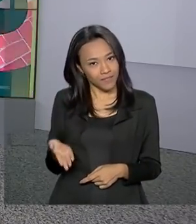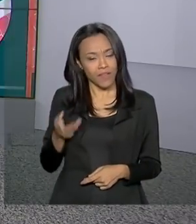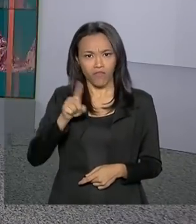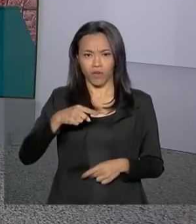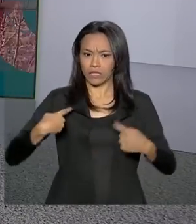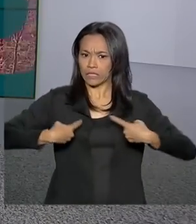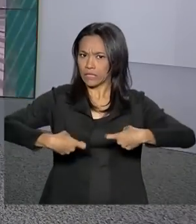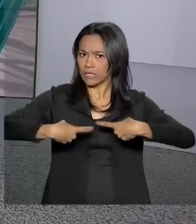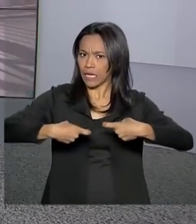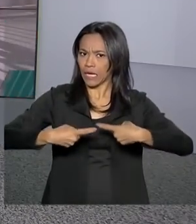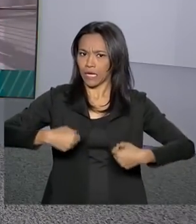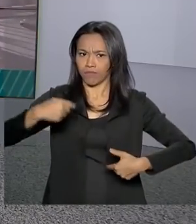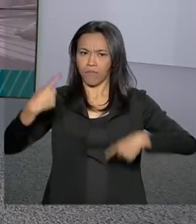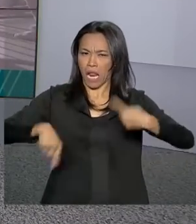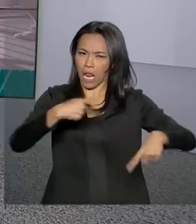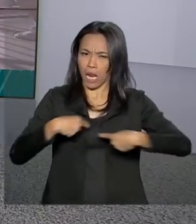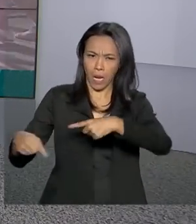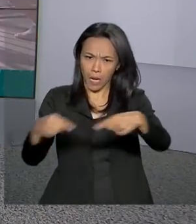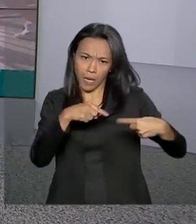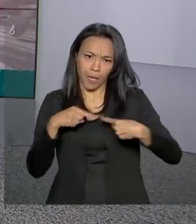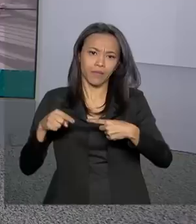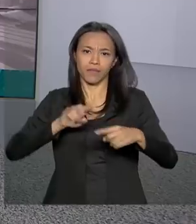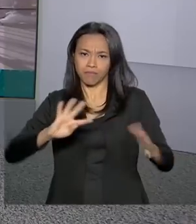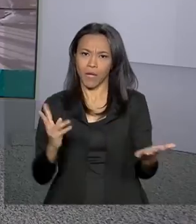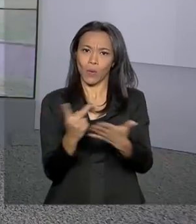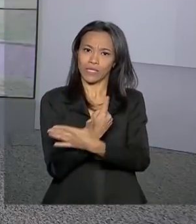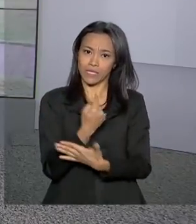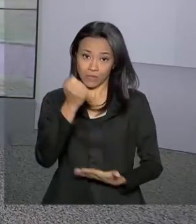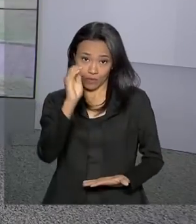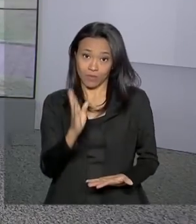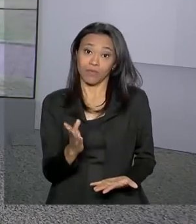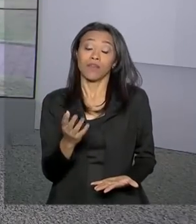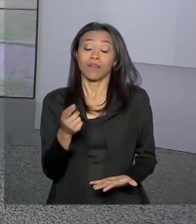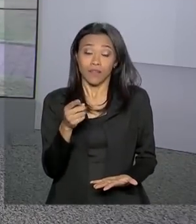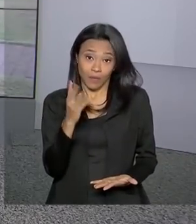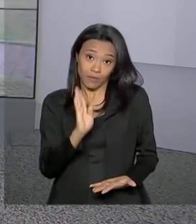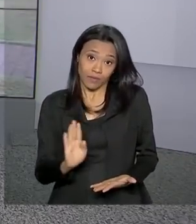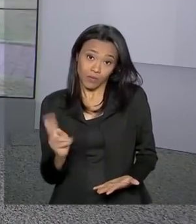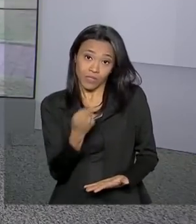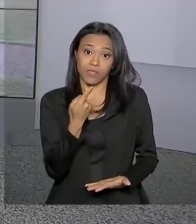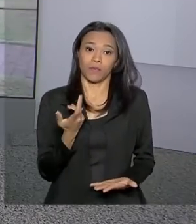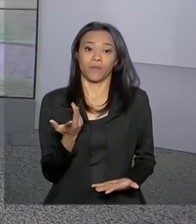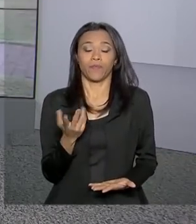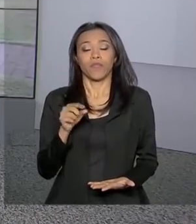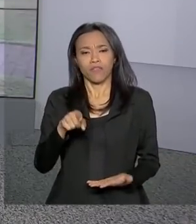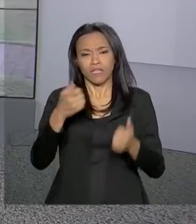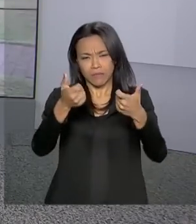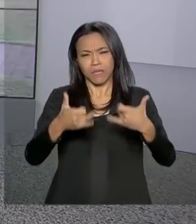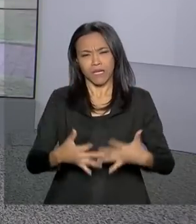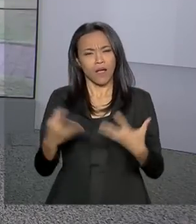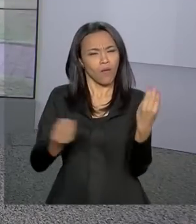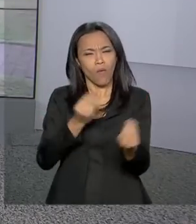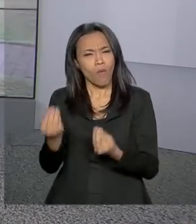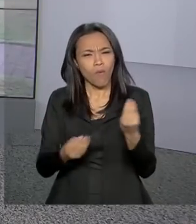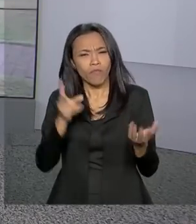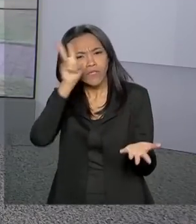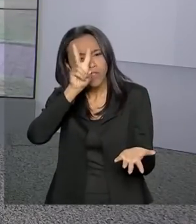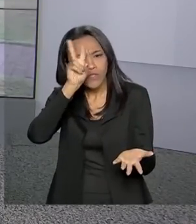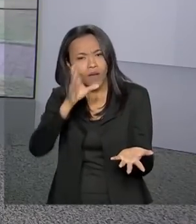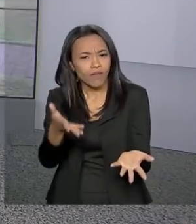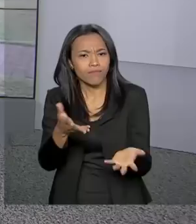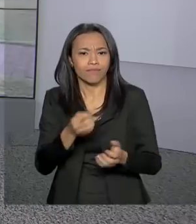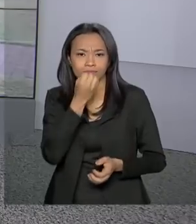triunfos da história militar do Brasil. A repórter Luciana Colares conversa agora com a gente ao vivo e conta essa história para a gente. Oi, Luciana, bom dia.